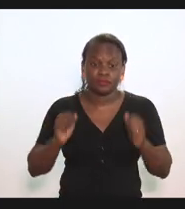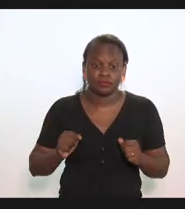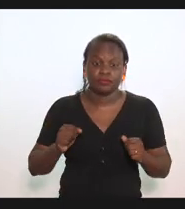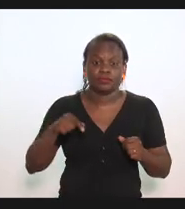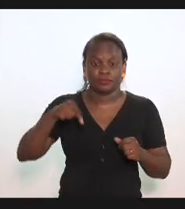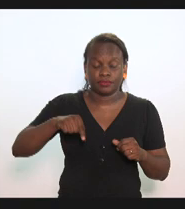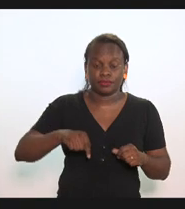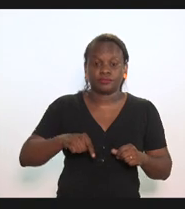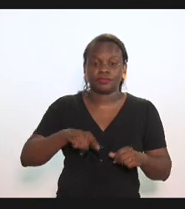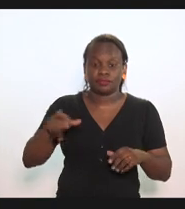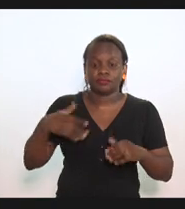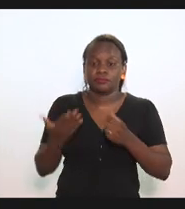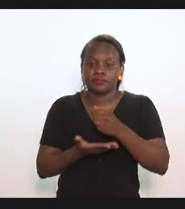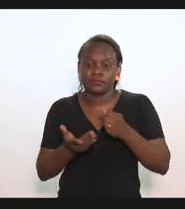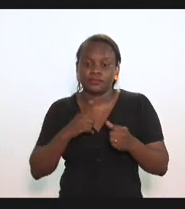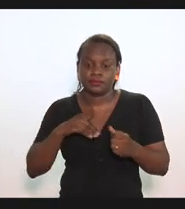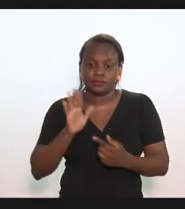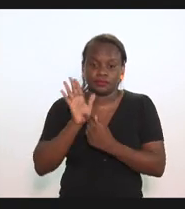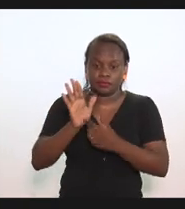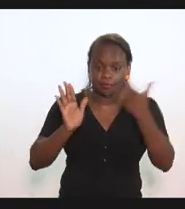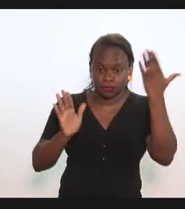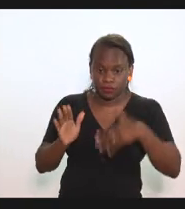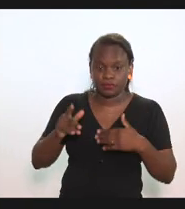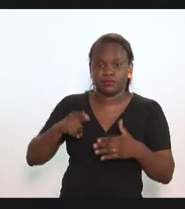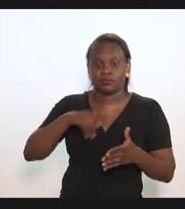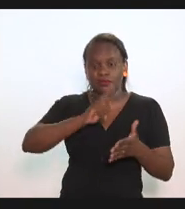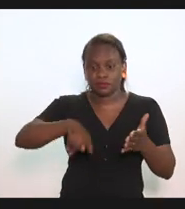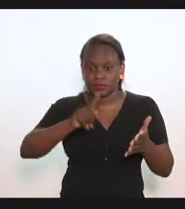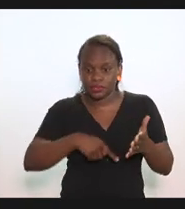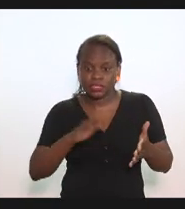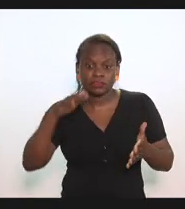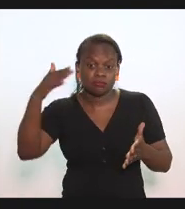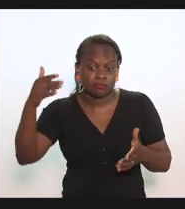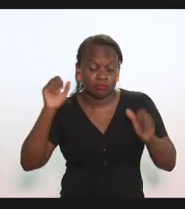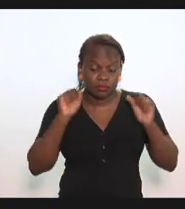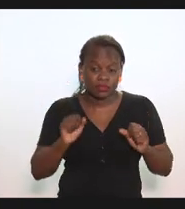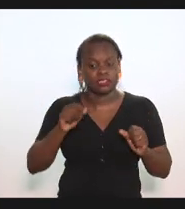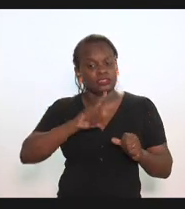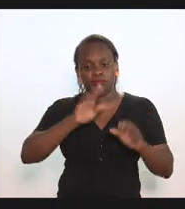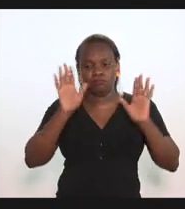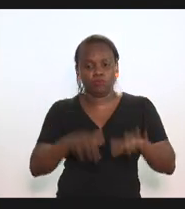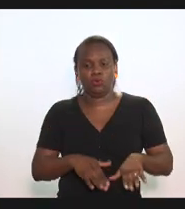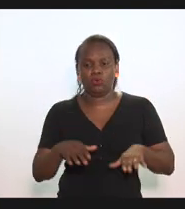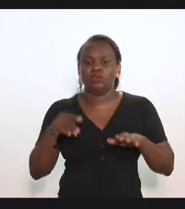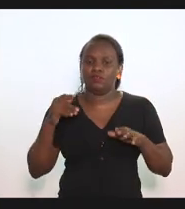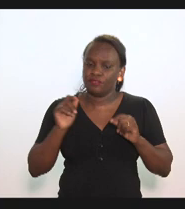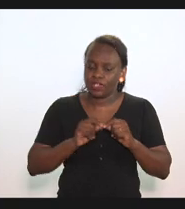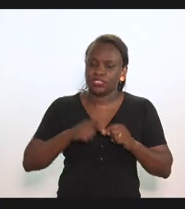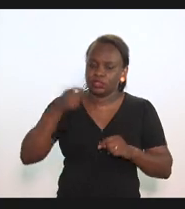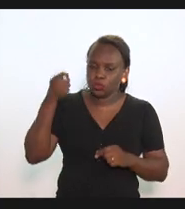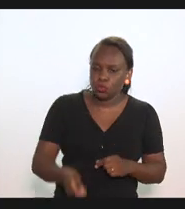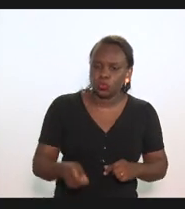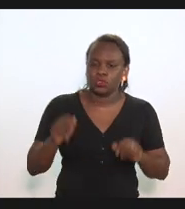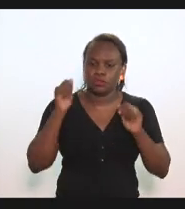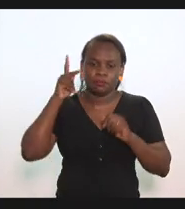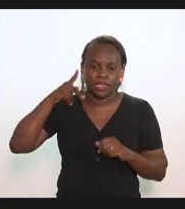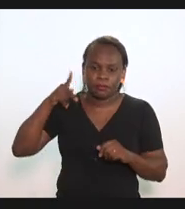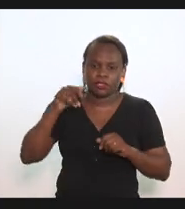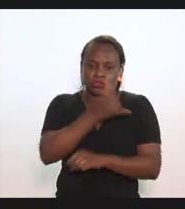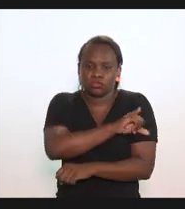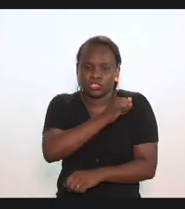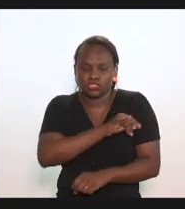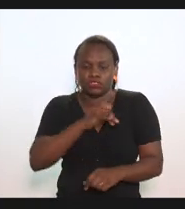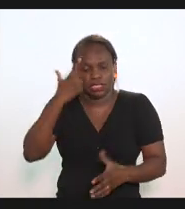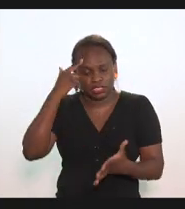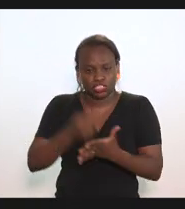sair daqui com o embasamento necessário para derrubar um eventual veto e fazer valer aquilo que o parlamento fluminense decidiu